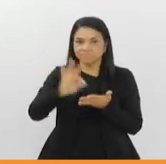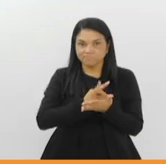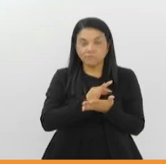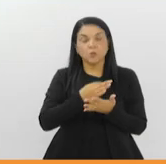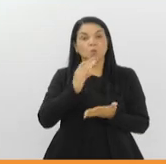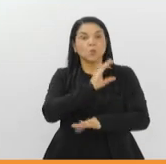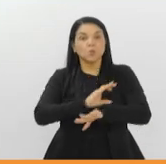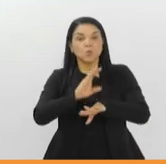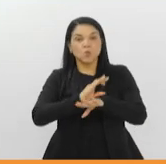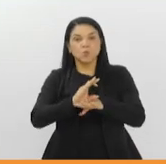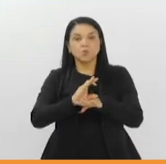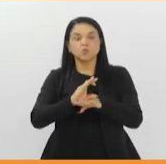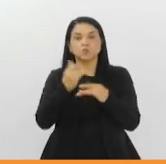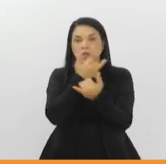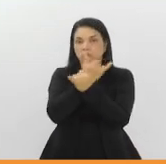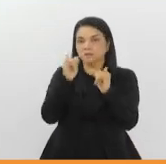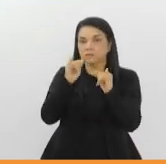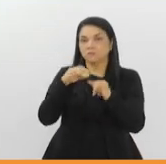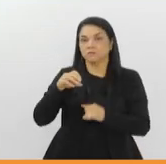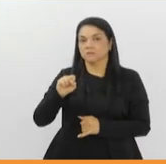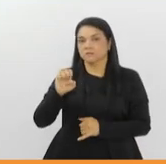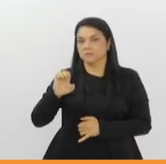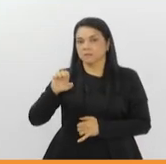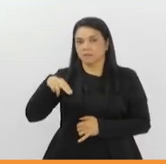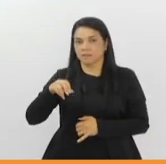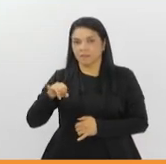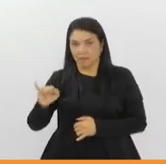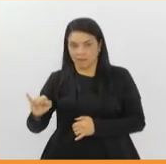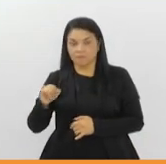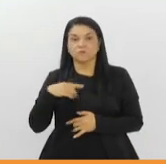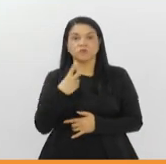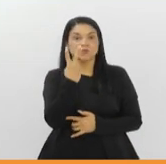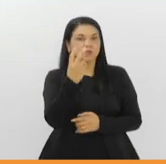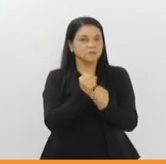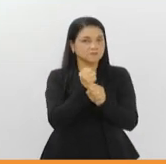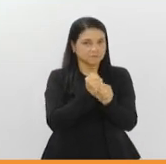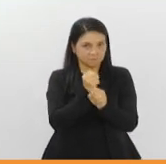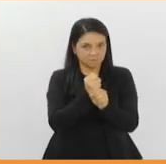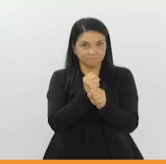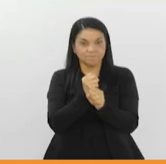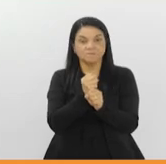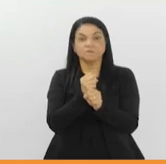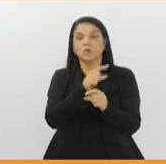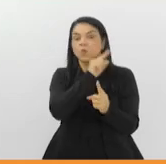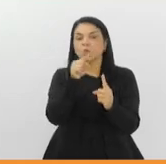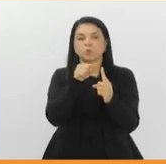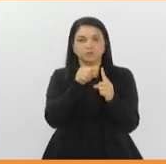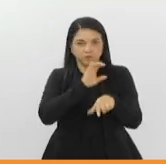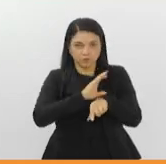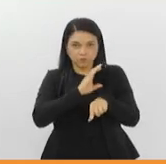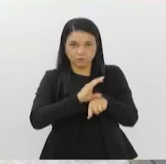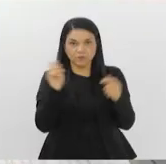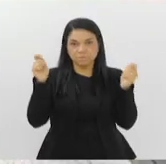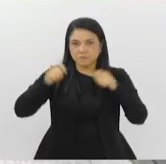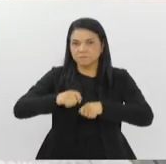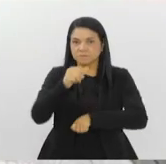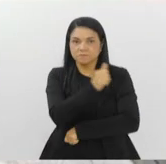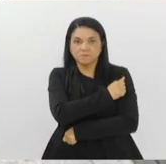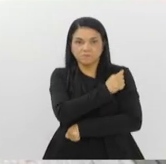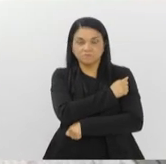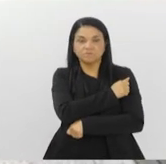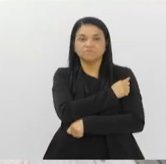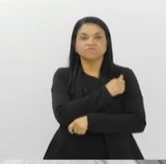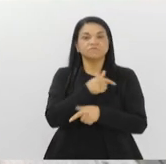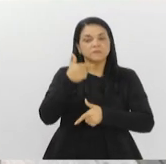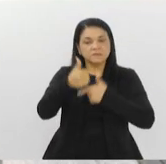de eletricista industrial no Senai, em Benfica, com duração de dois anos. O curso tem como objetivo capacitar as alunas para realizarem